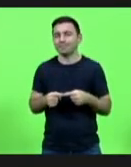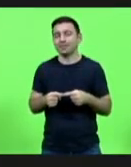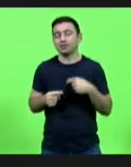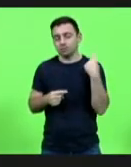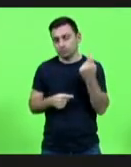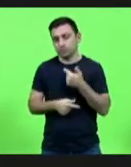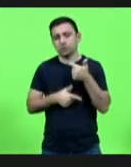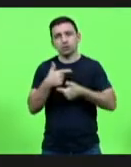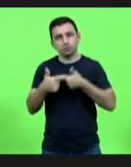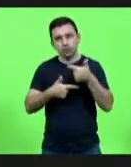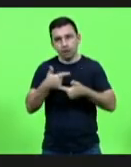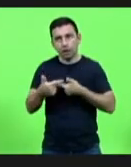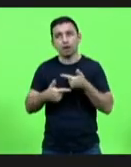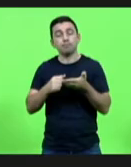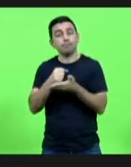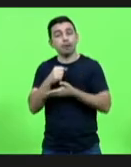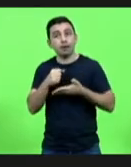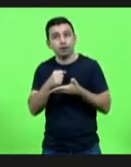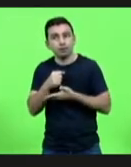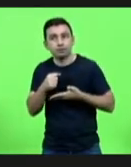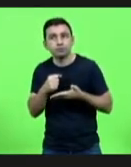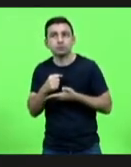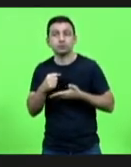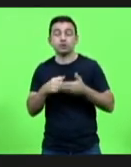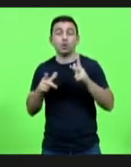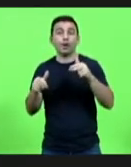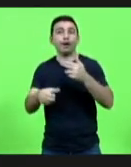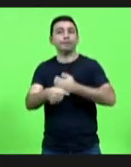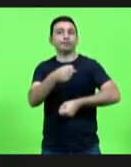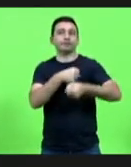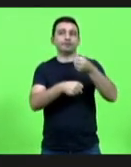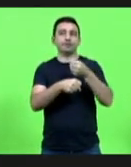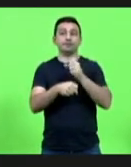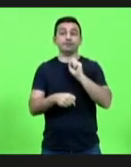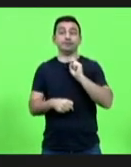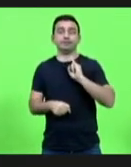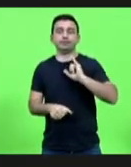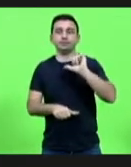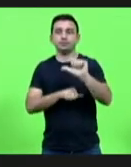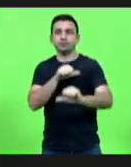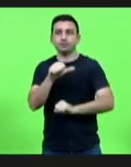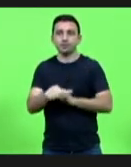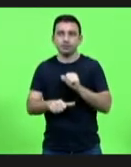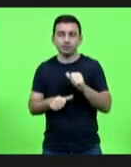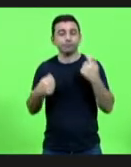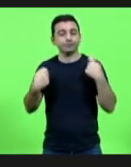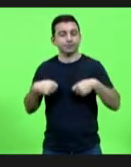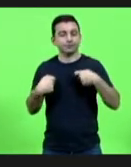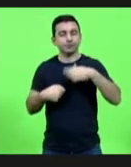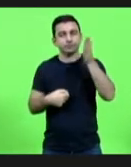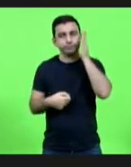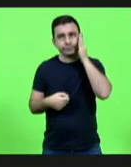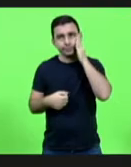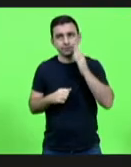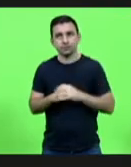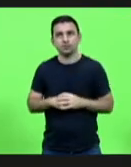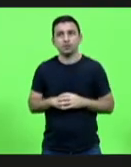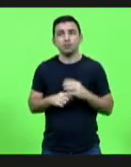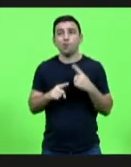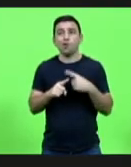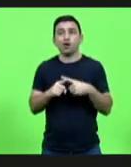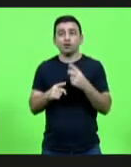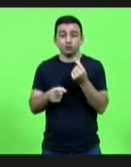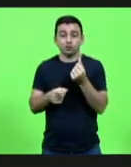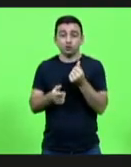com base no ano passado, mas se vier alguma modificação também vai ter que ser considerada, porque o recurso que sobrou foi do